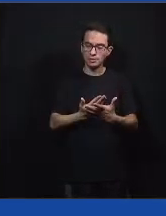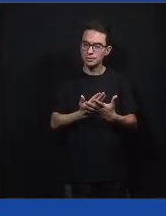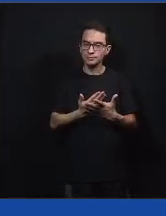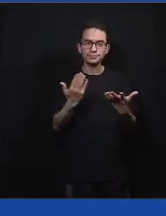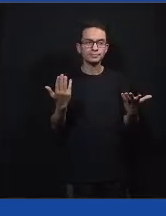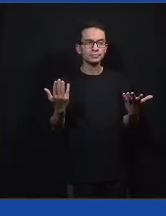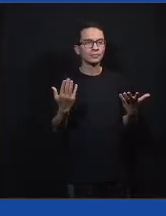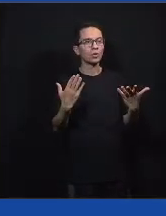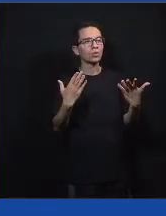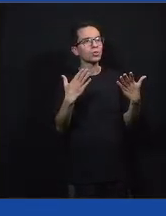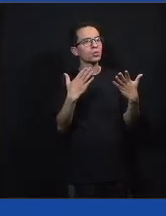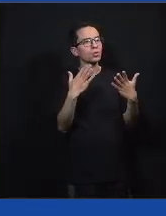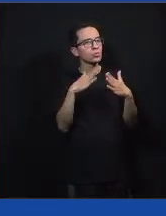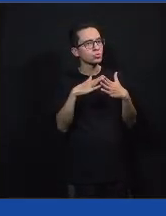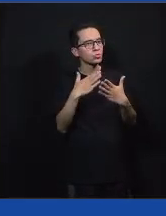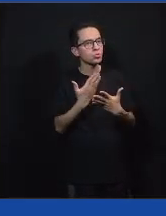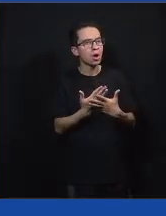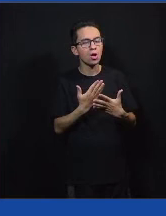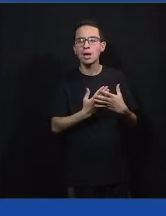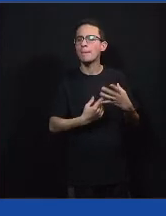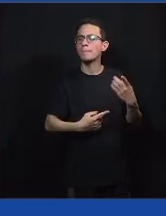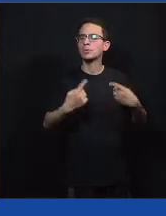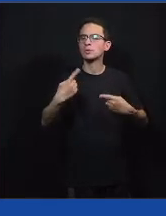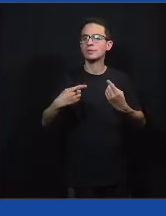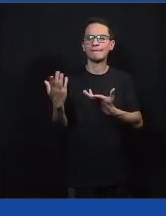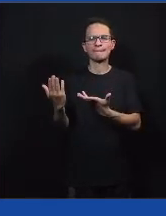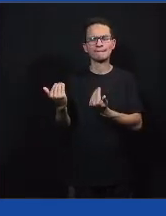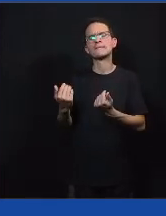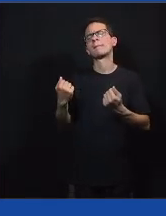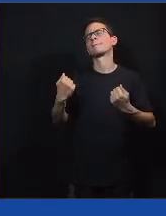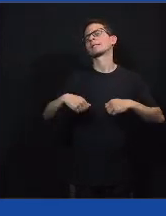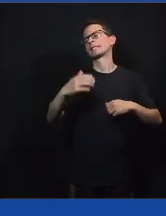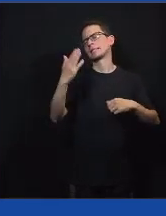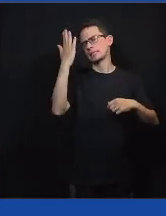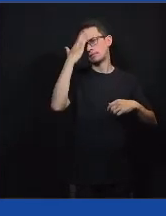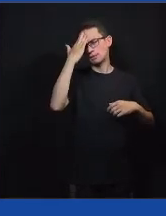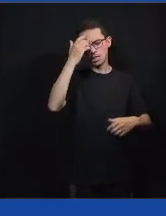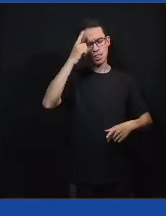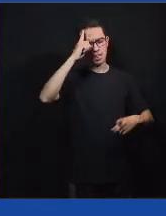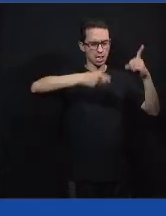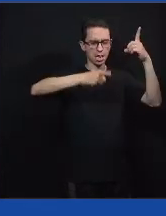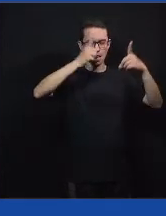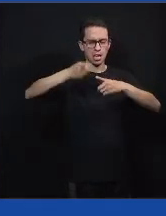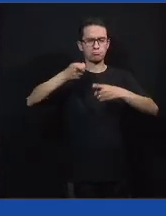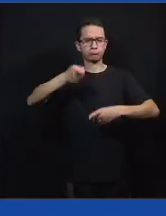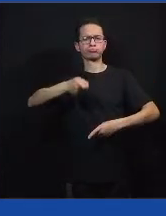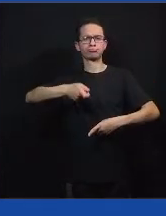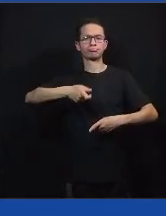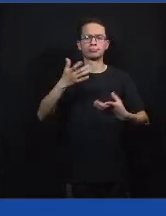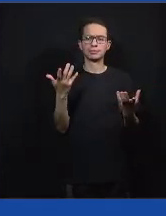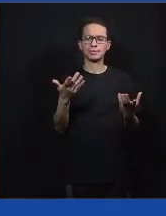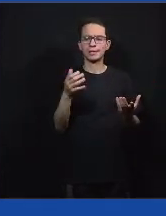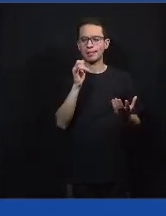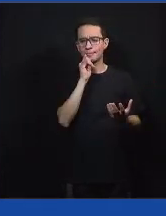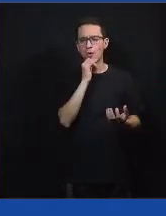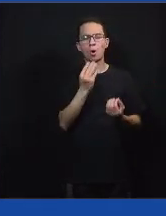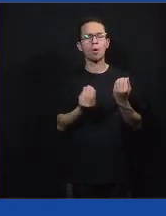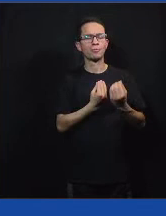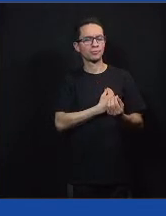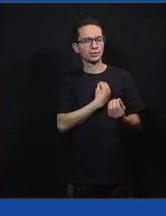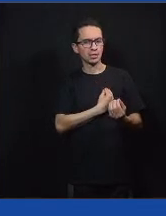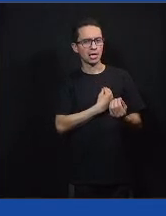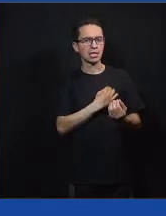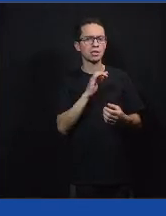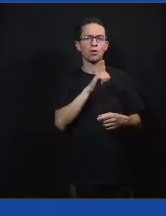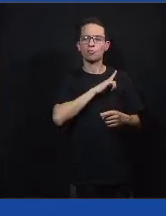político, os jovens precisam conhecer isso, eles precisam saber a importância de se combater o autoritarismo, o funcionamento do Estado, como é que funciona o orçamento